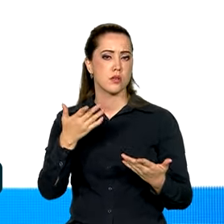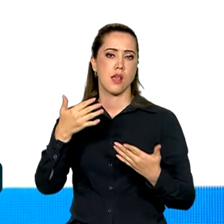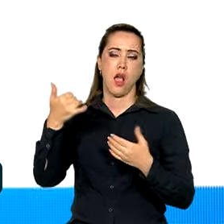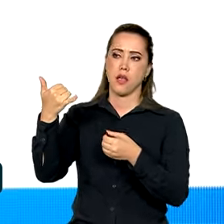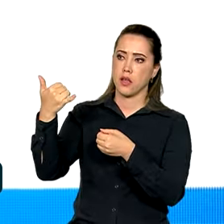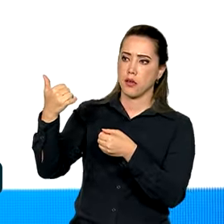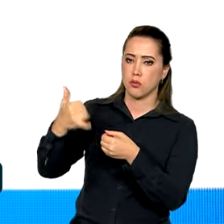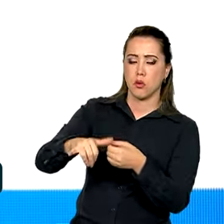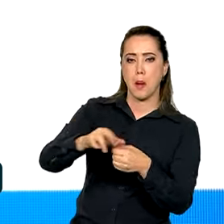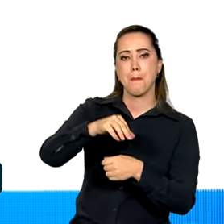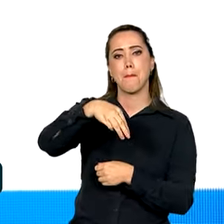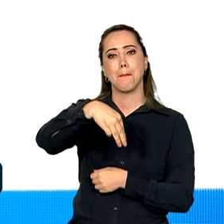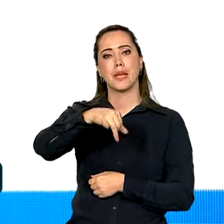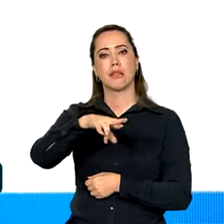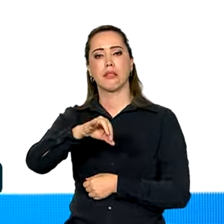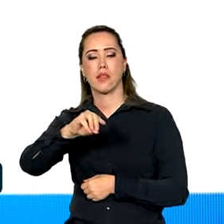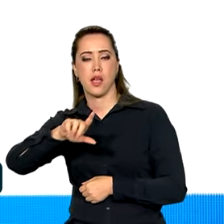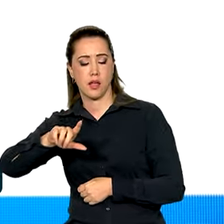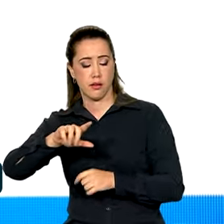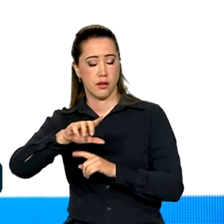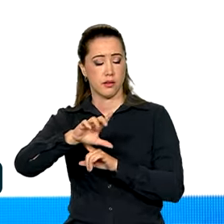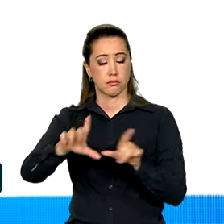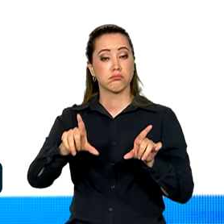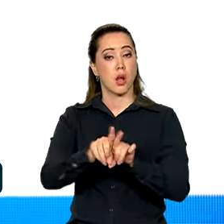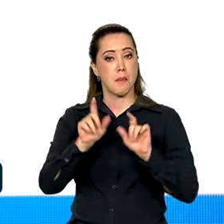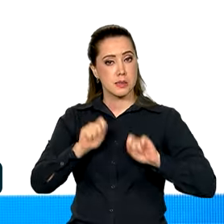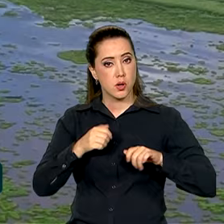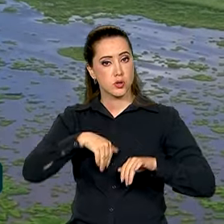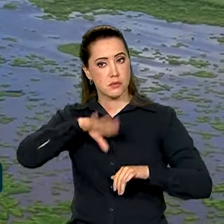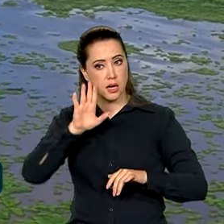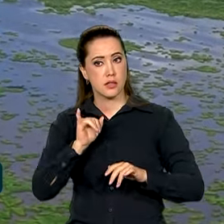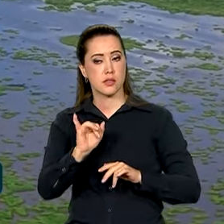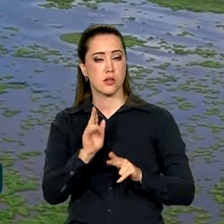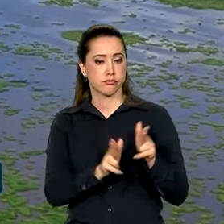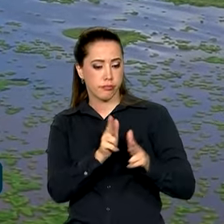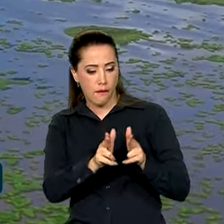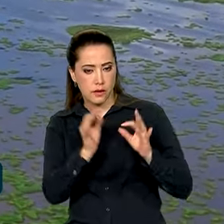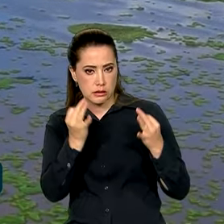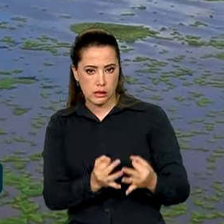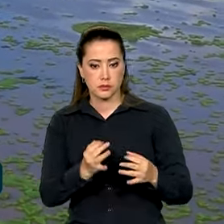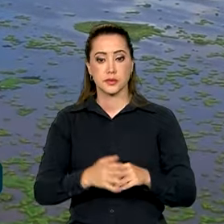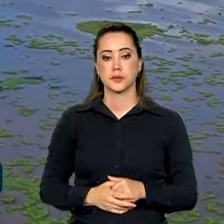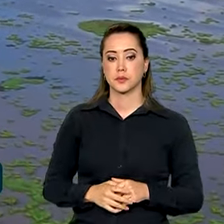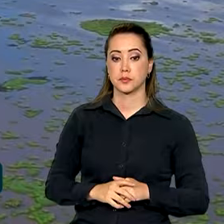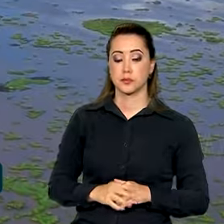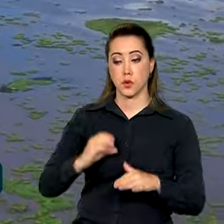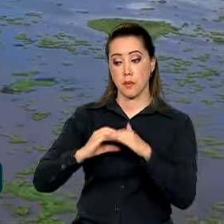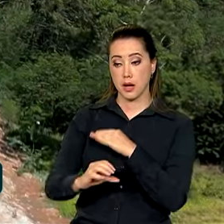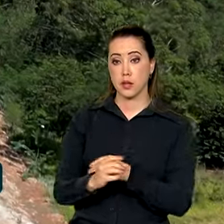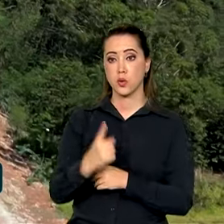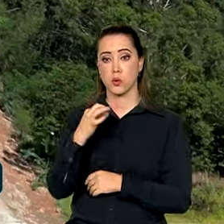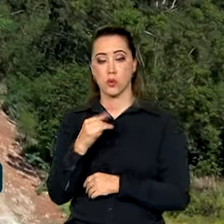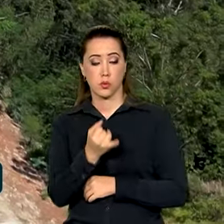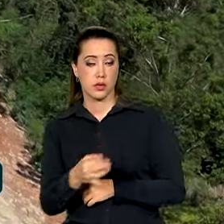podem escoar muito mais se nós tivermos uma integração ferroviária eficiente. O novo Parque vai investir R 1,7 trilhão